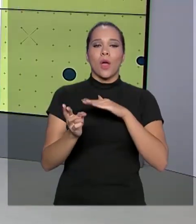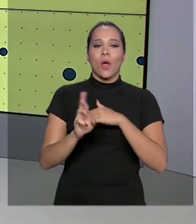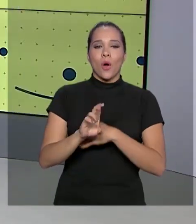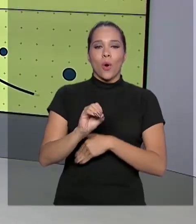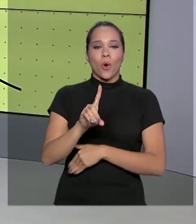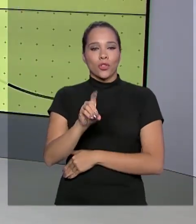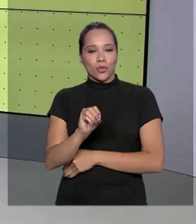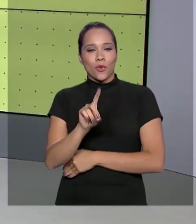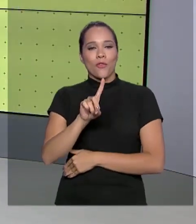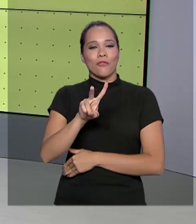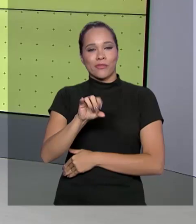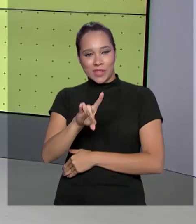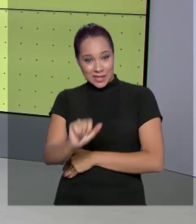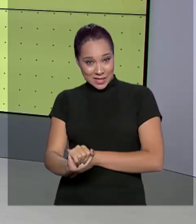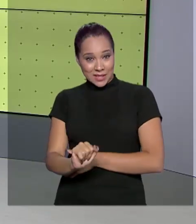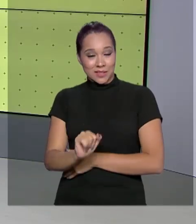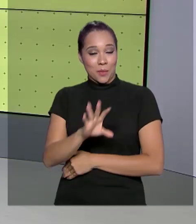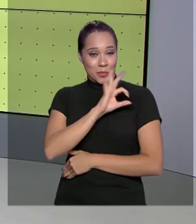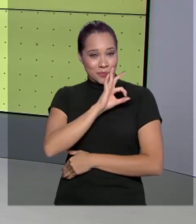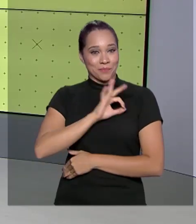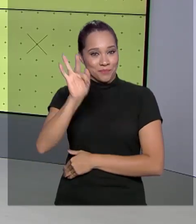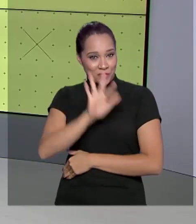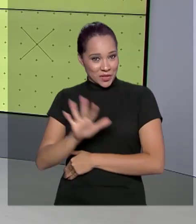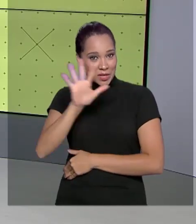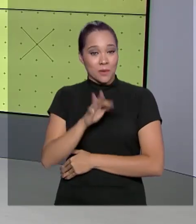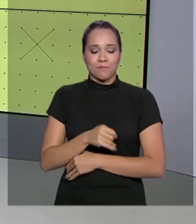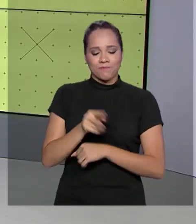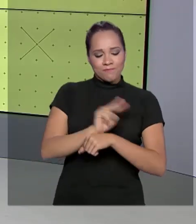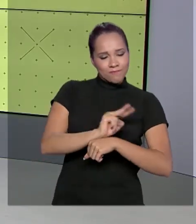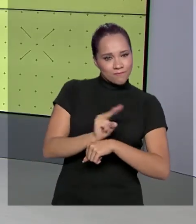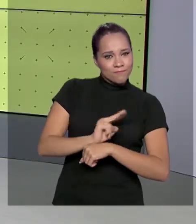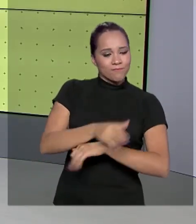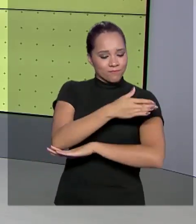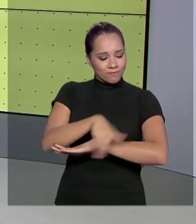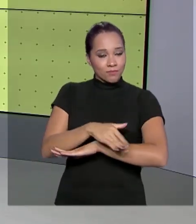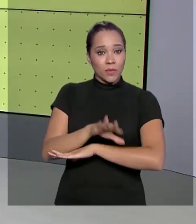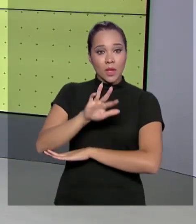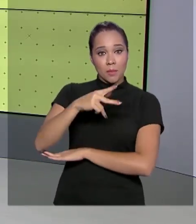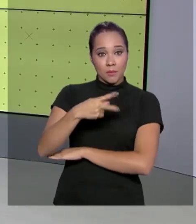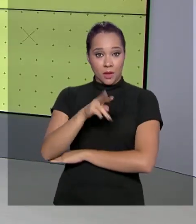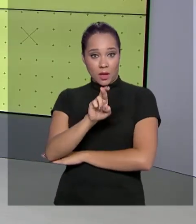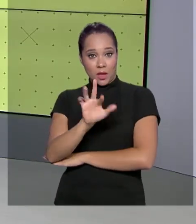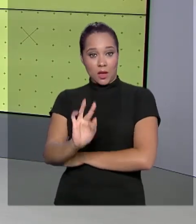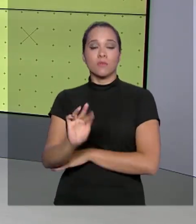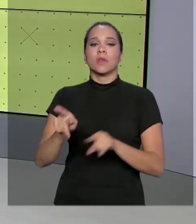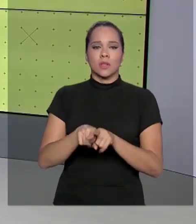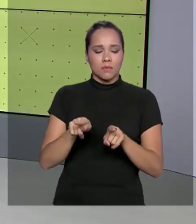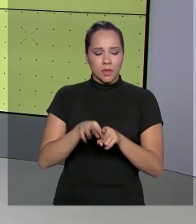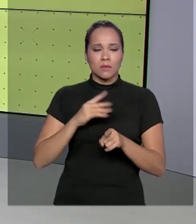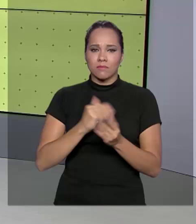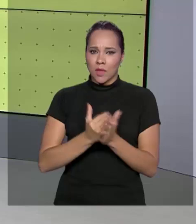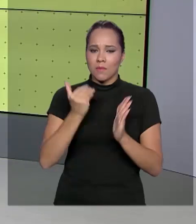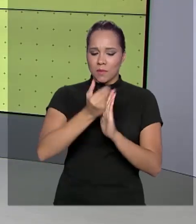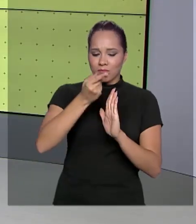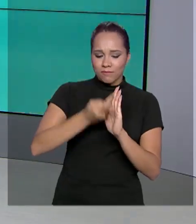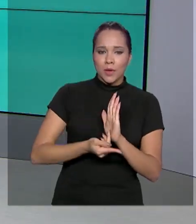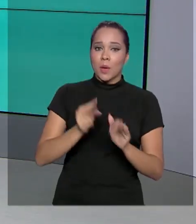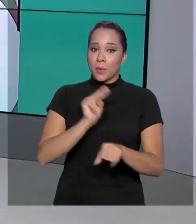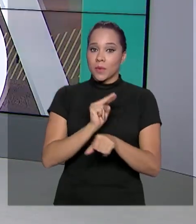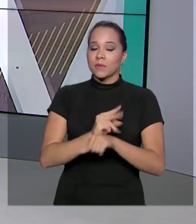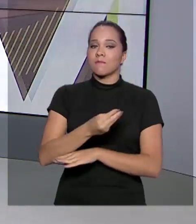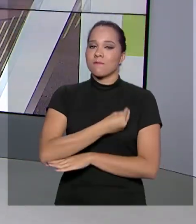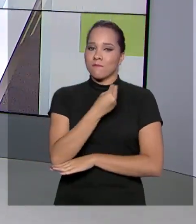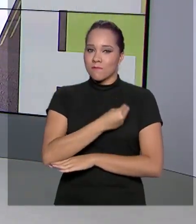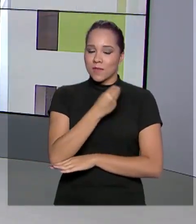Polícia Rodoviária Federal. E além de fiscalizar as estradas, a PRF atua em outras frentes para proteger a vida do